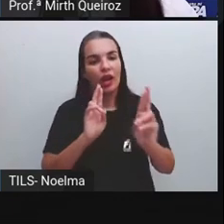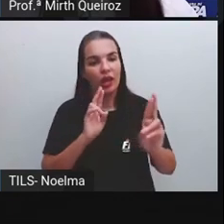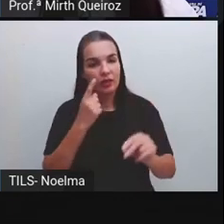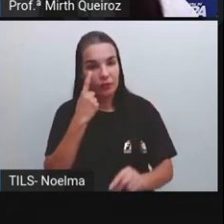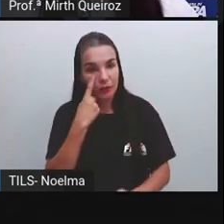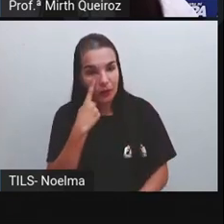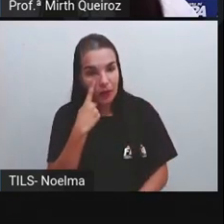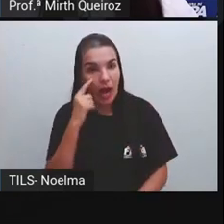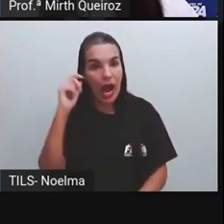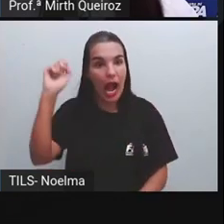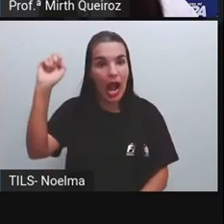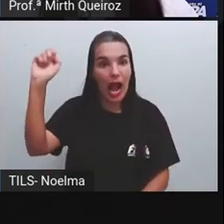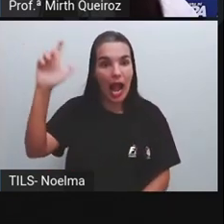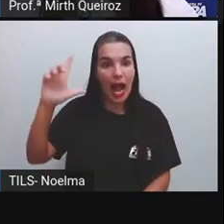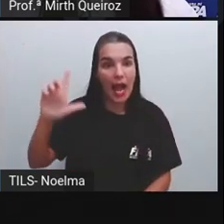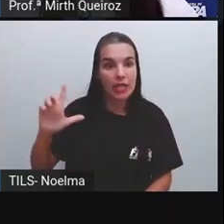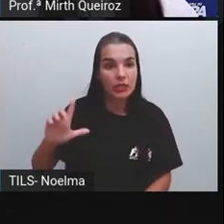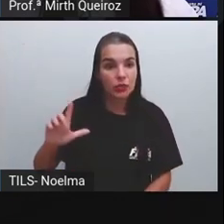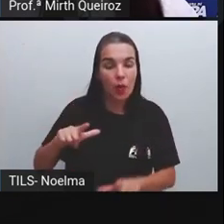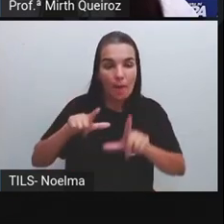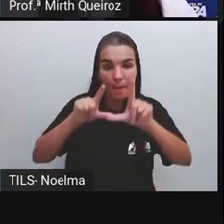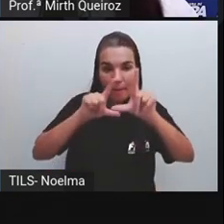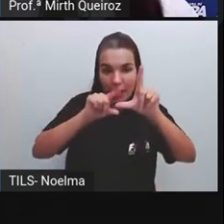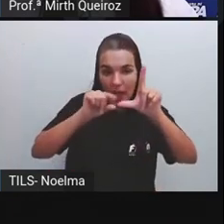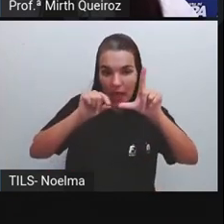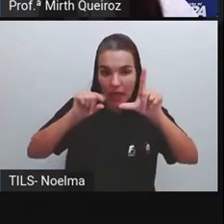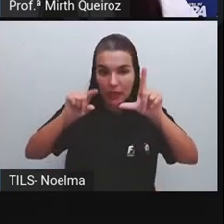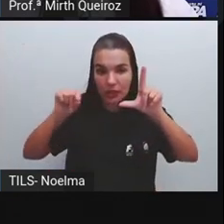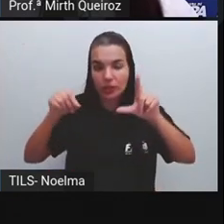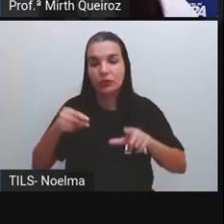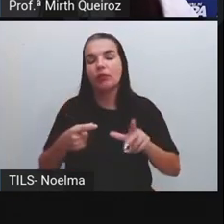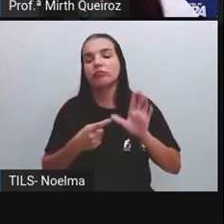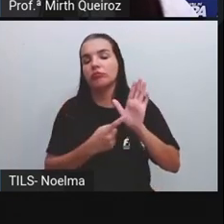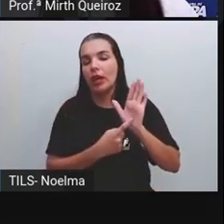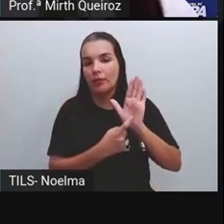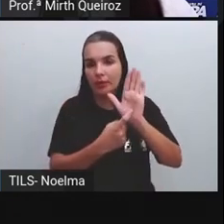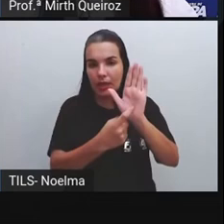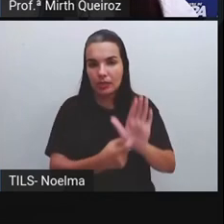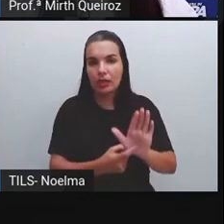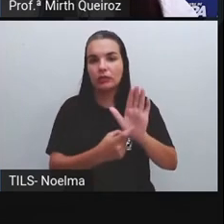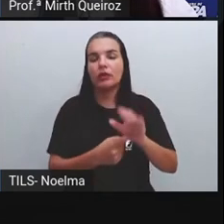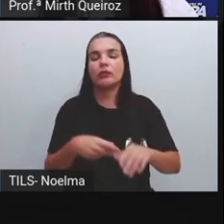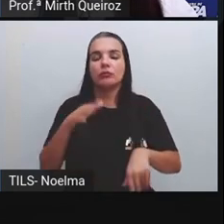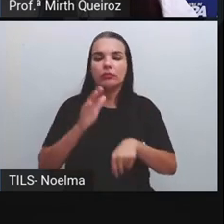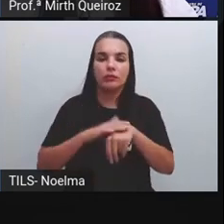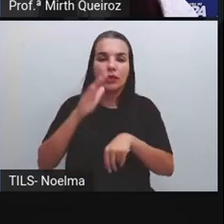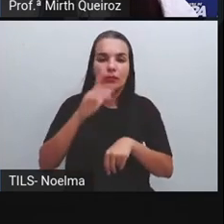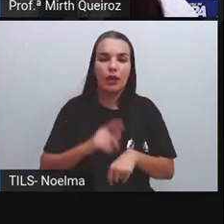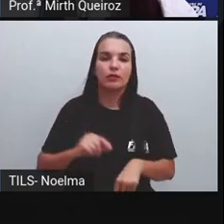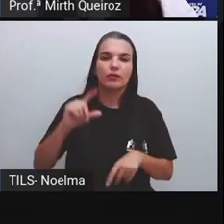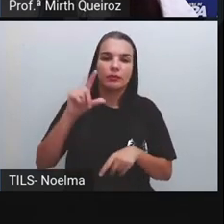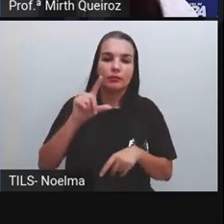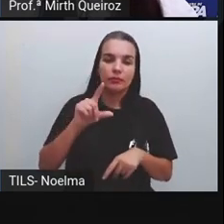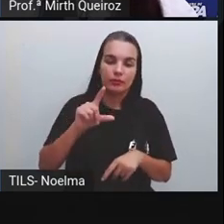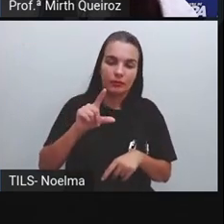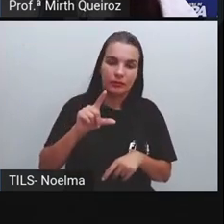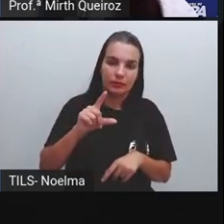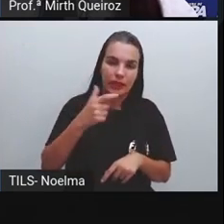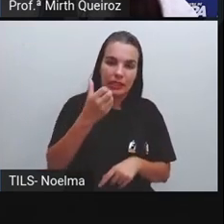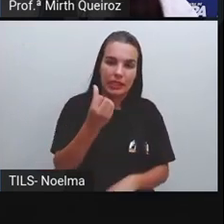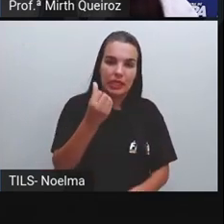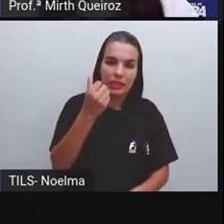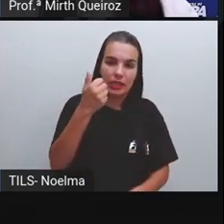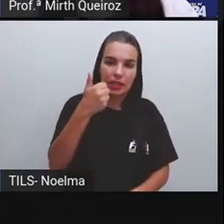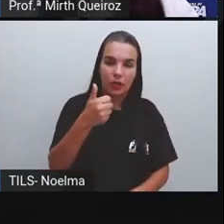de azul aqui pela legenda representa o transporte rodoviário, que é a que está em maior quantidade, 61,1%, né?